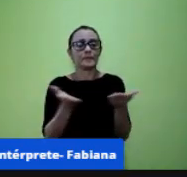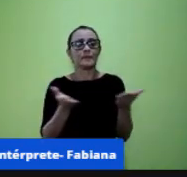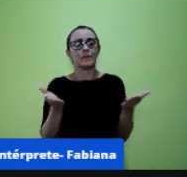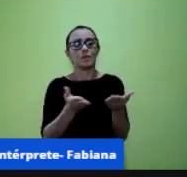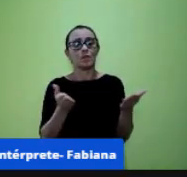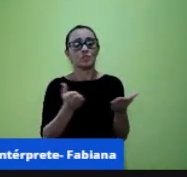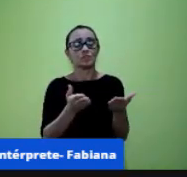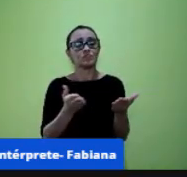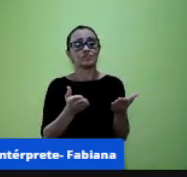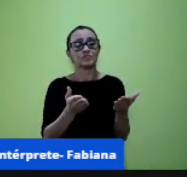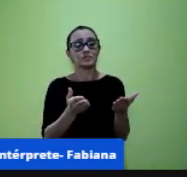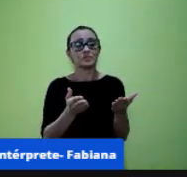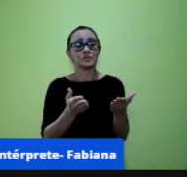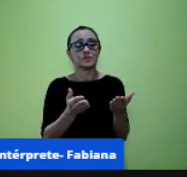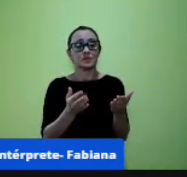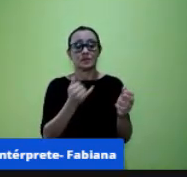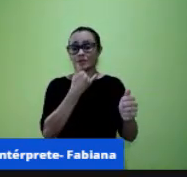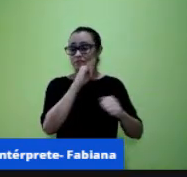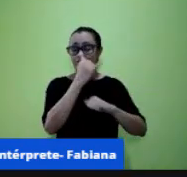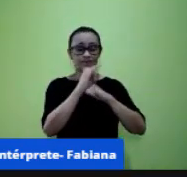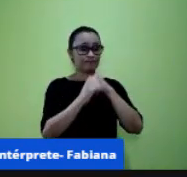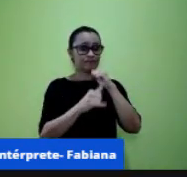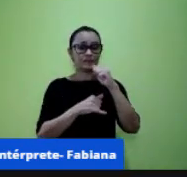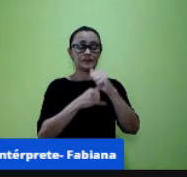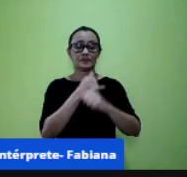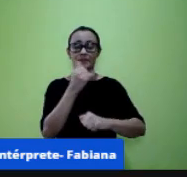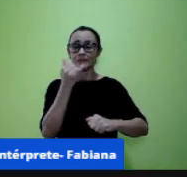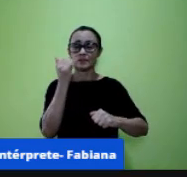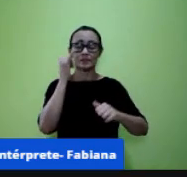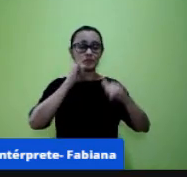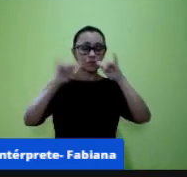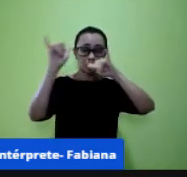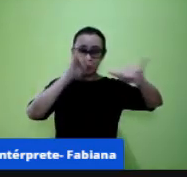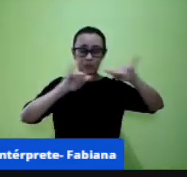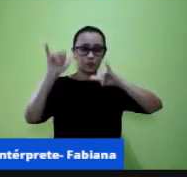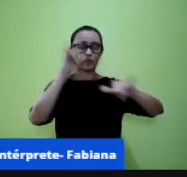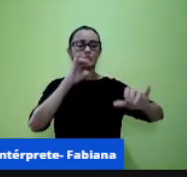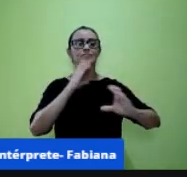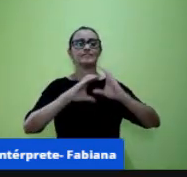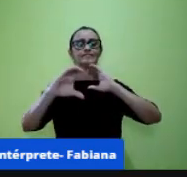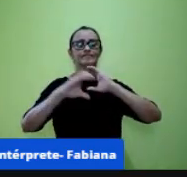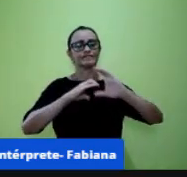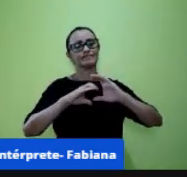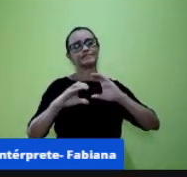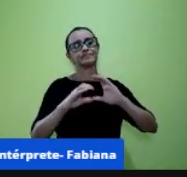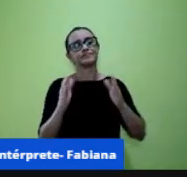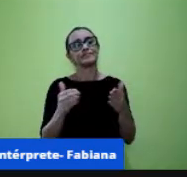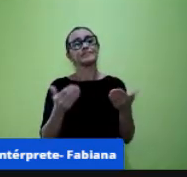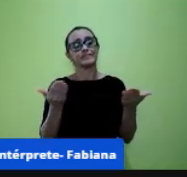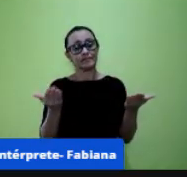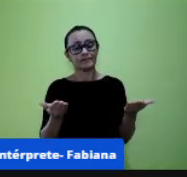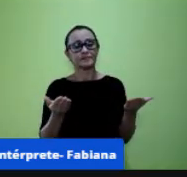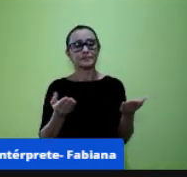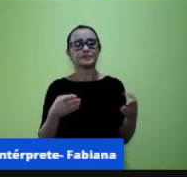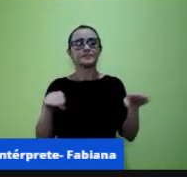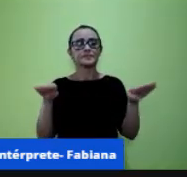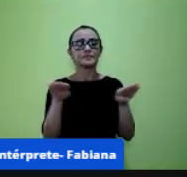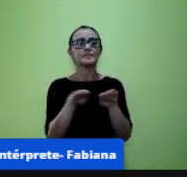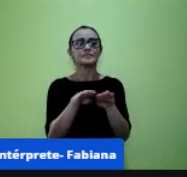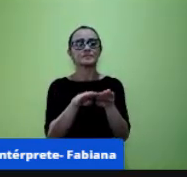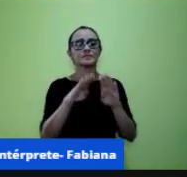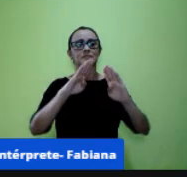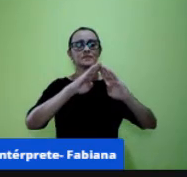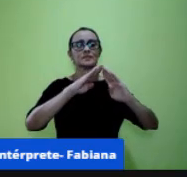velocidade incrível nas informações e na comunicação e é isso que a escola precisa